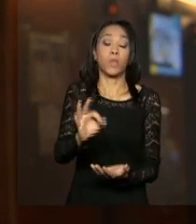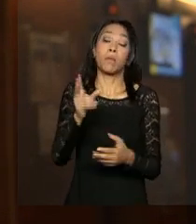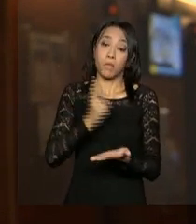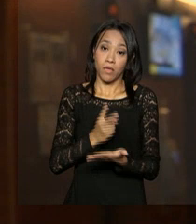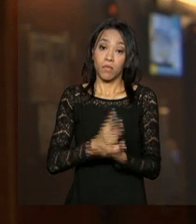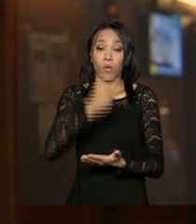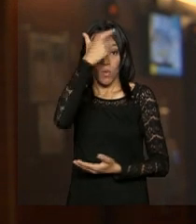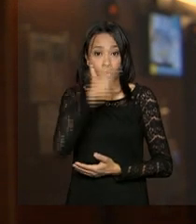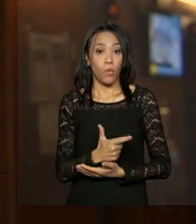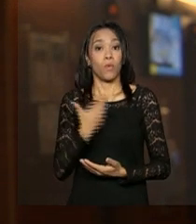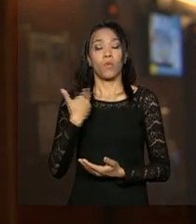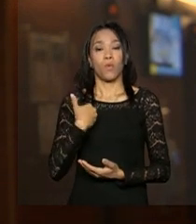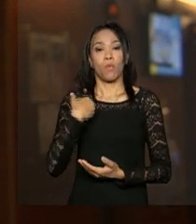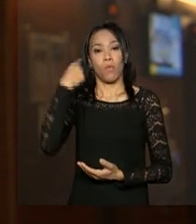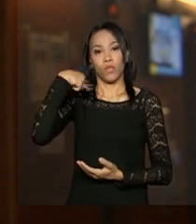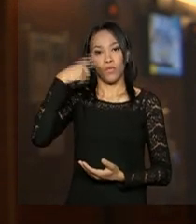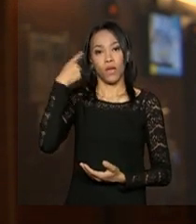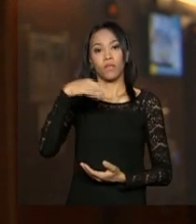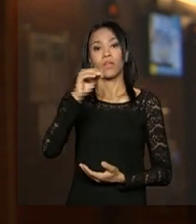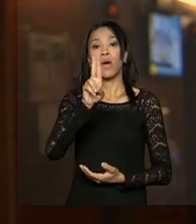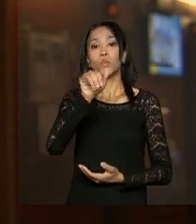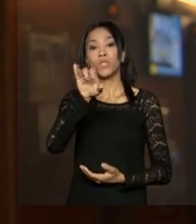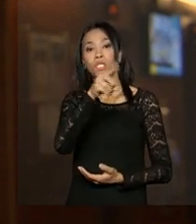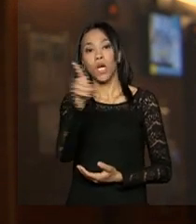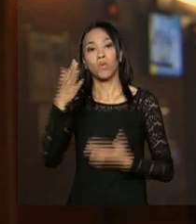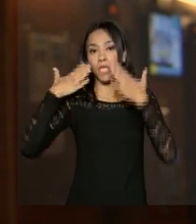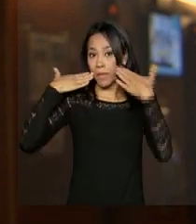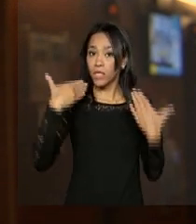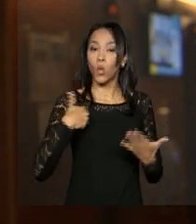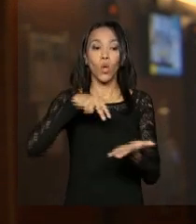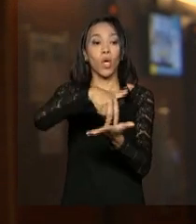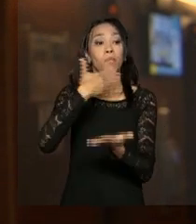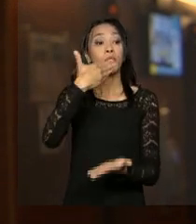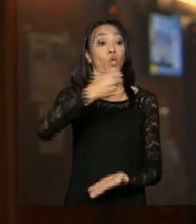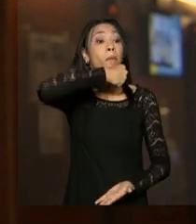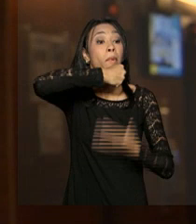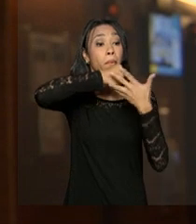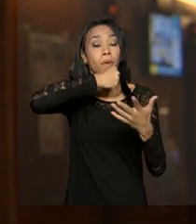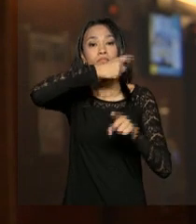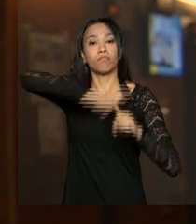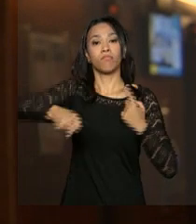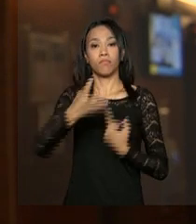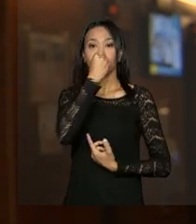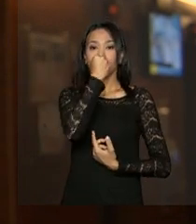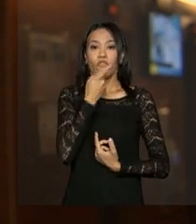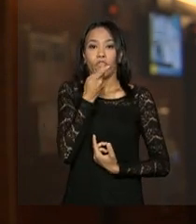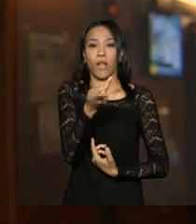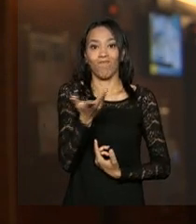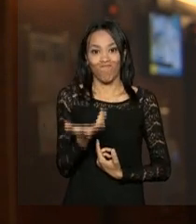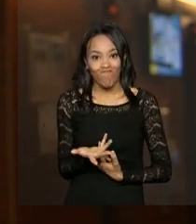-geral da União, Fernando Luiz Albuquerque Faria, se apresentou, pediu a palavra, mas foi proibido de se manifestar.